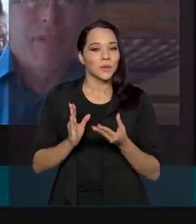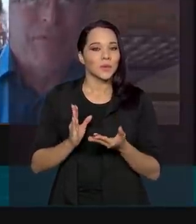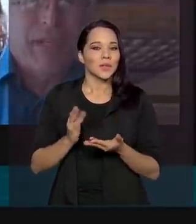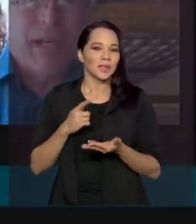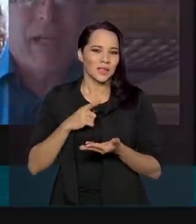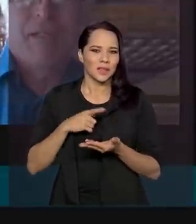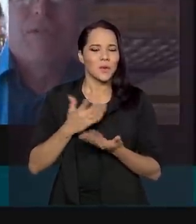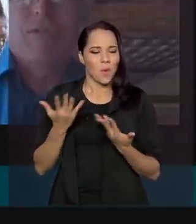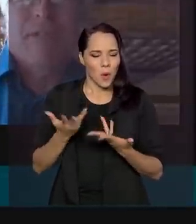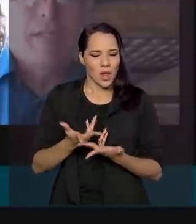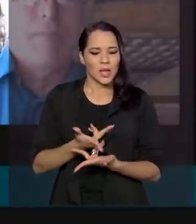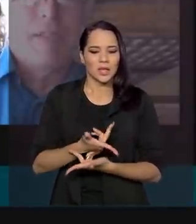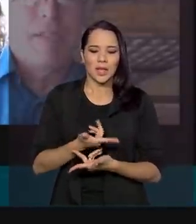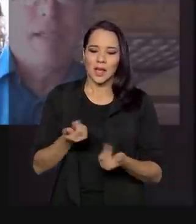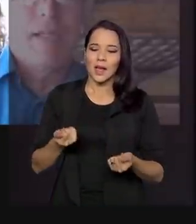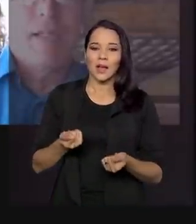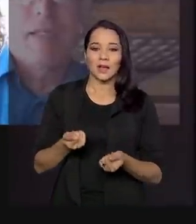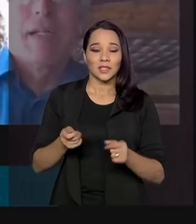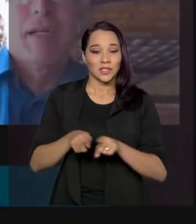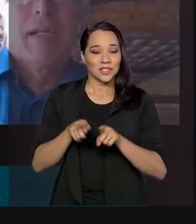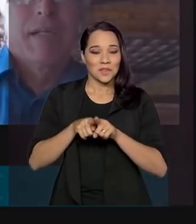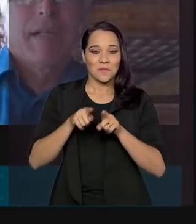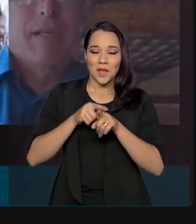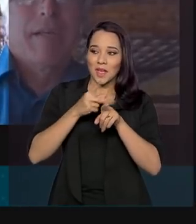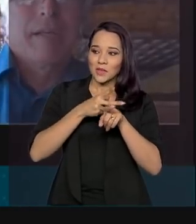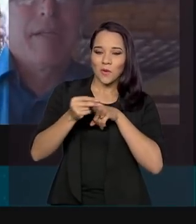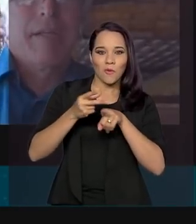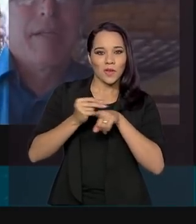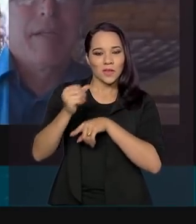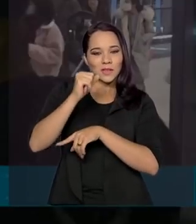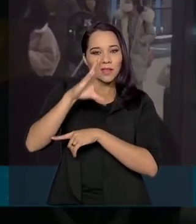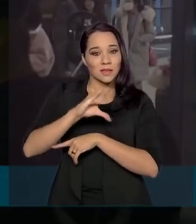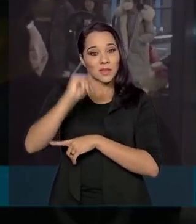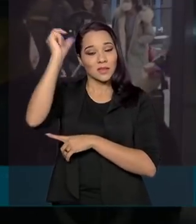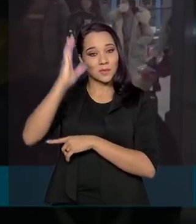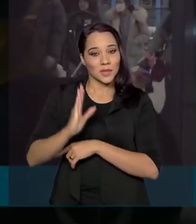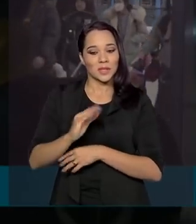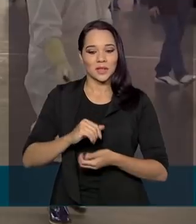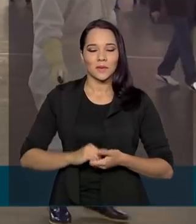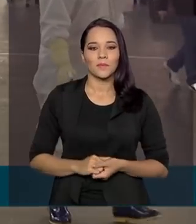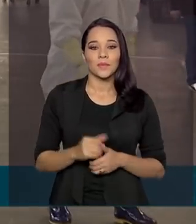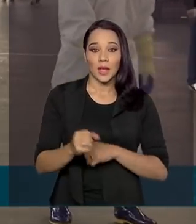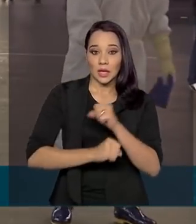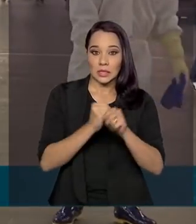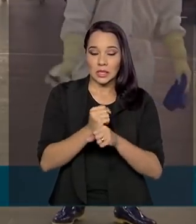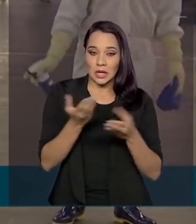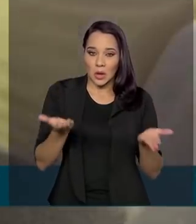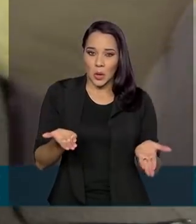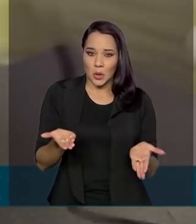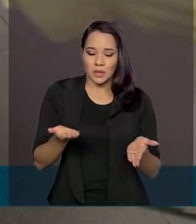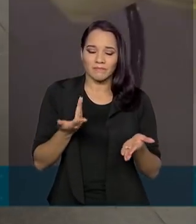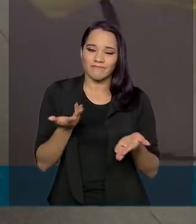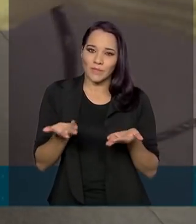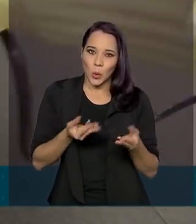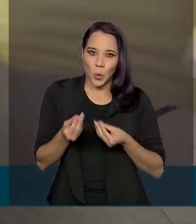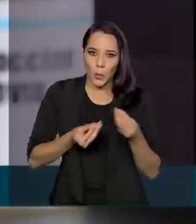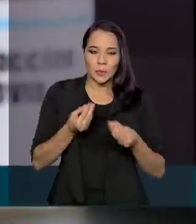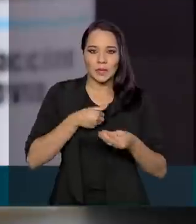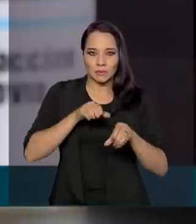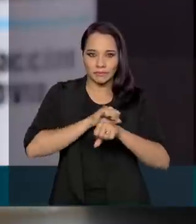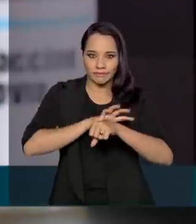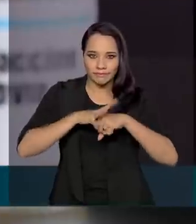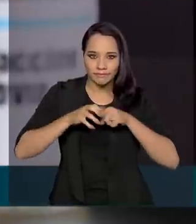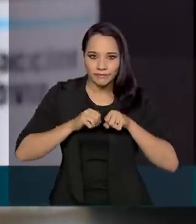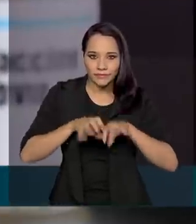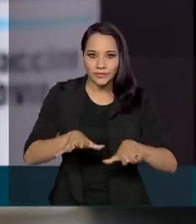qualificado e as conquistas da ciência brasileira. Esse ano, com a chegada do novo coronavírus,